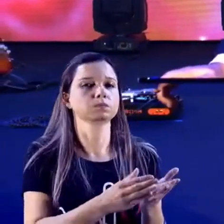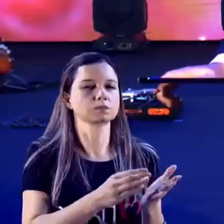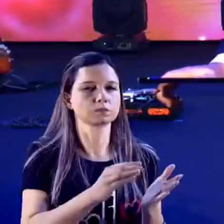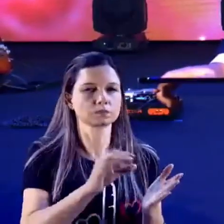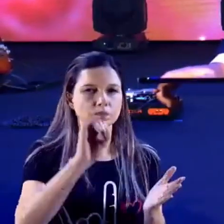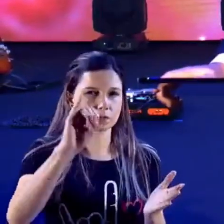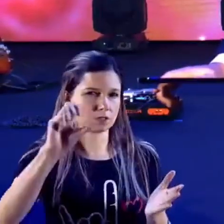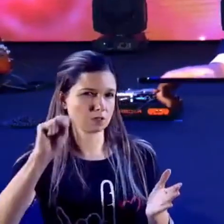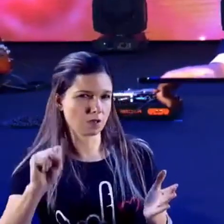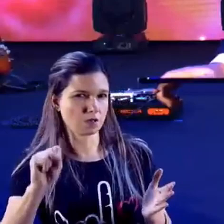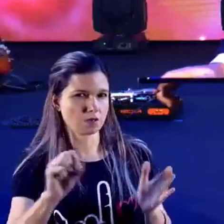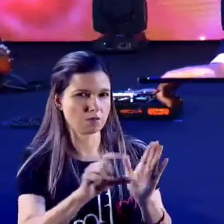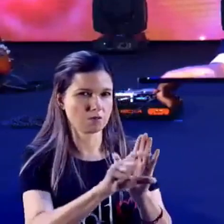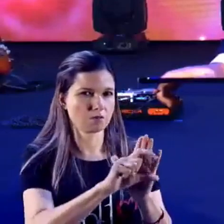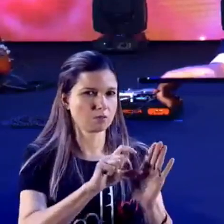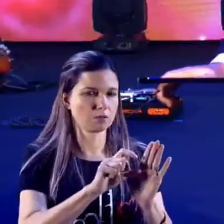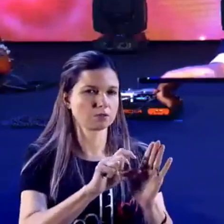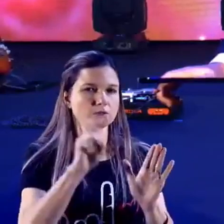55, do 8 ao 11.